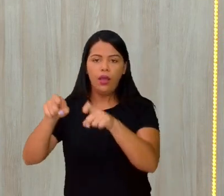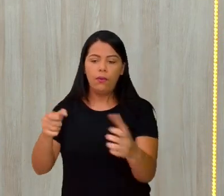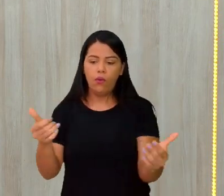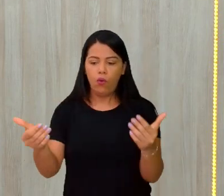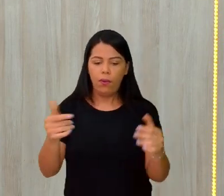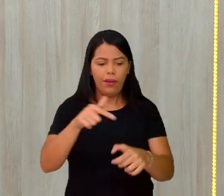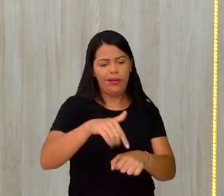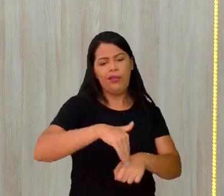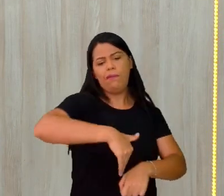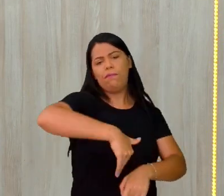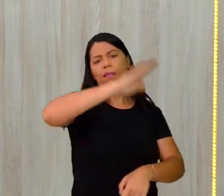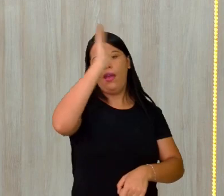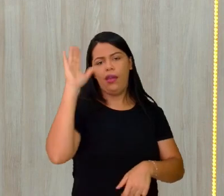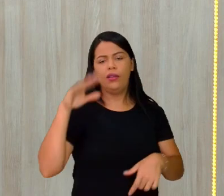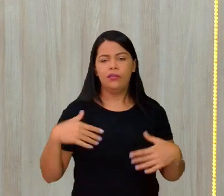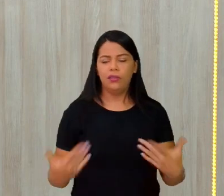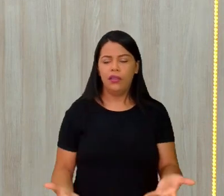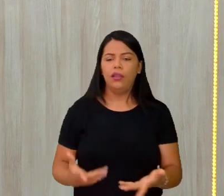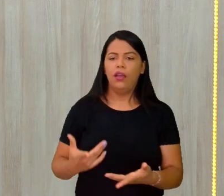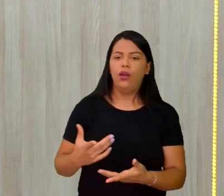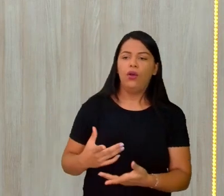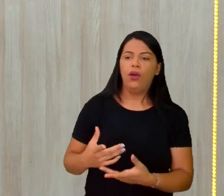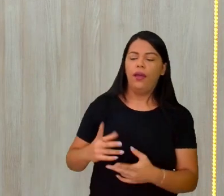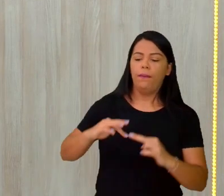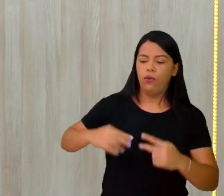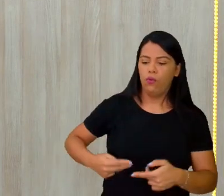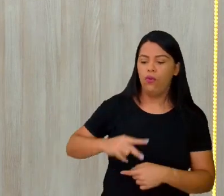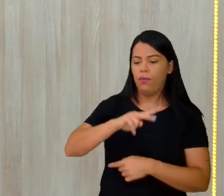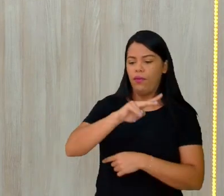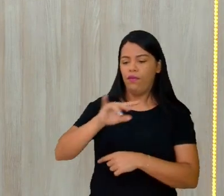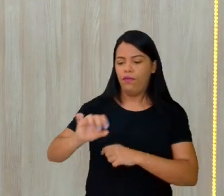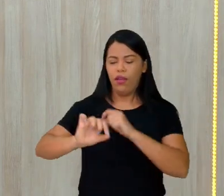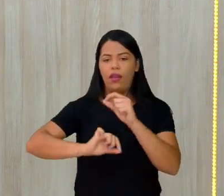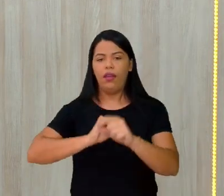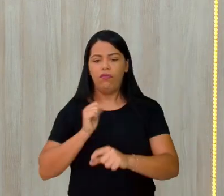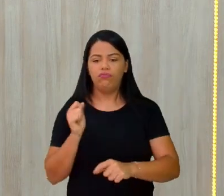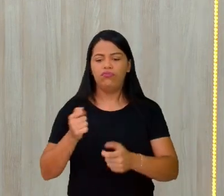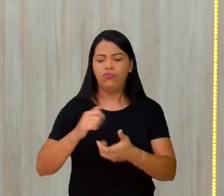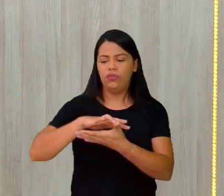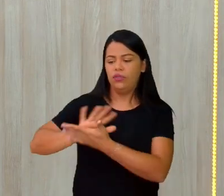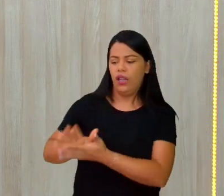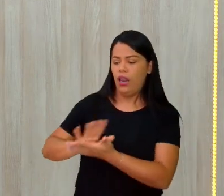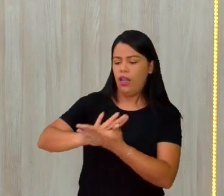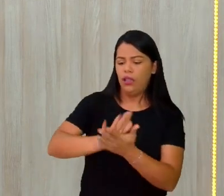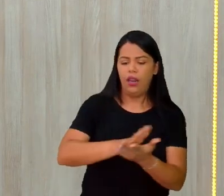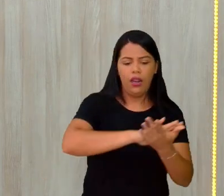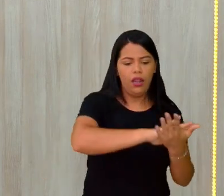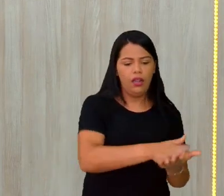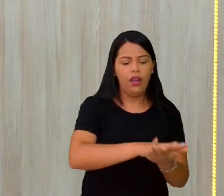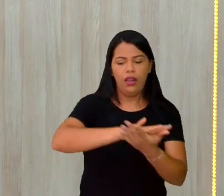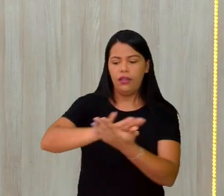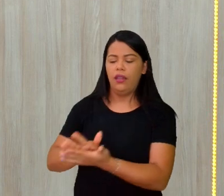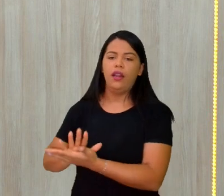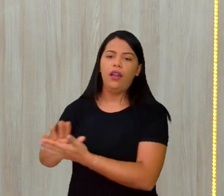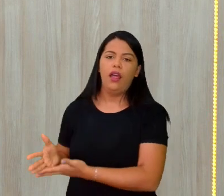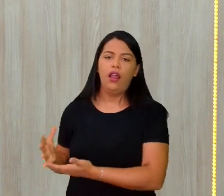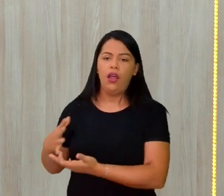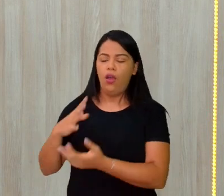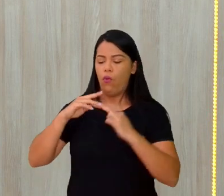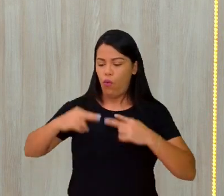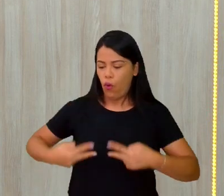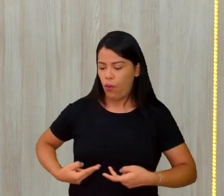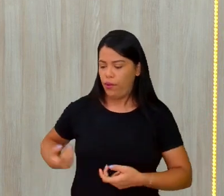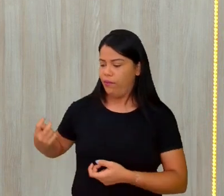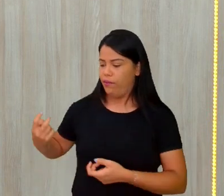urbanizada. Então o homem vai lá degradando ecossistemas, biomas, sempre